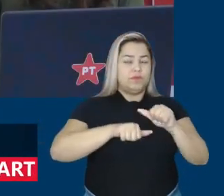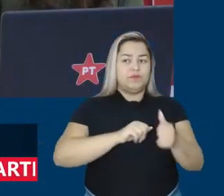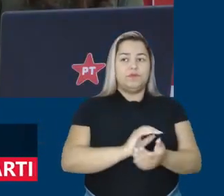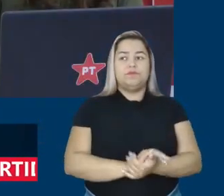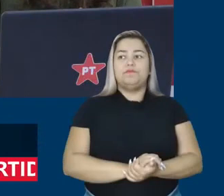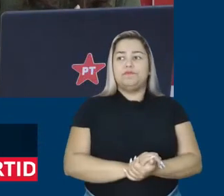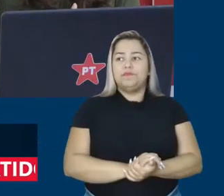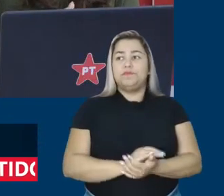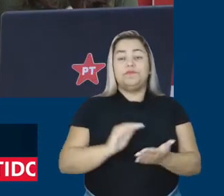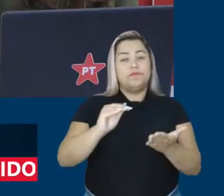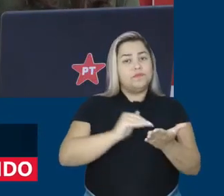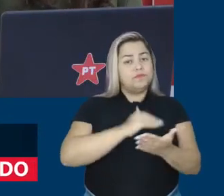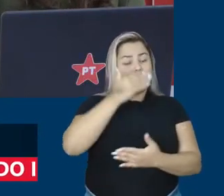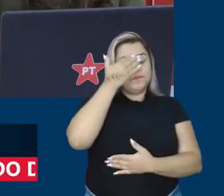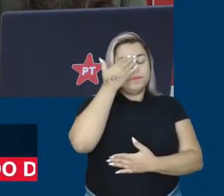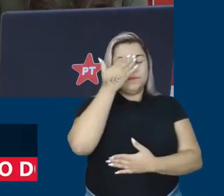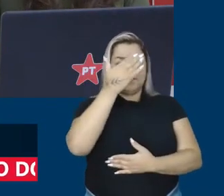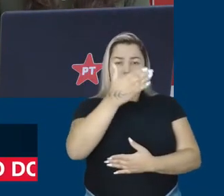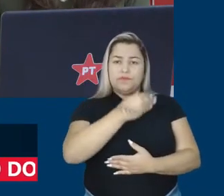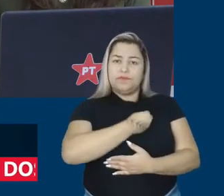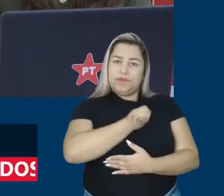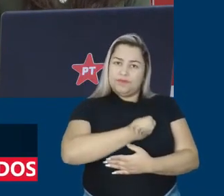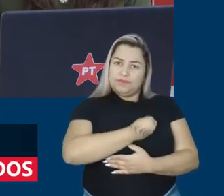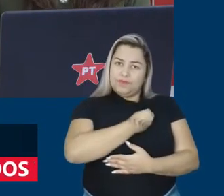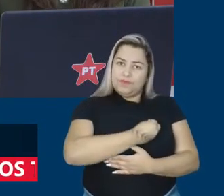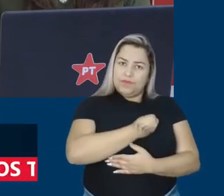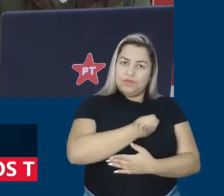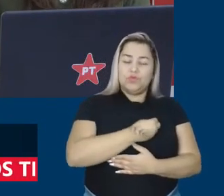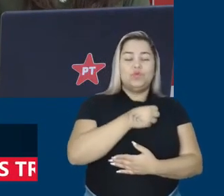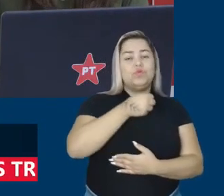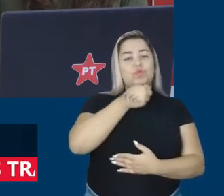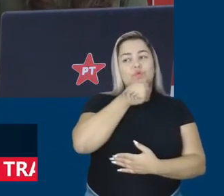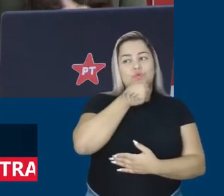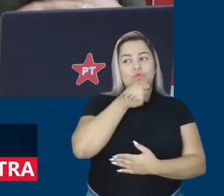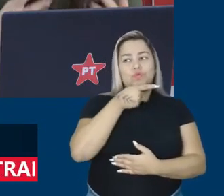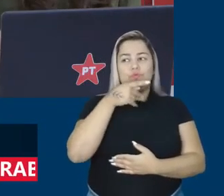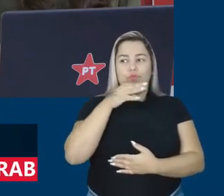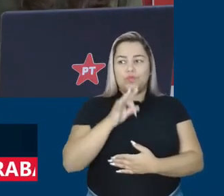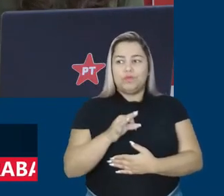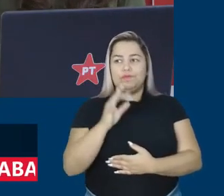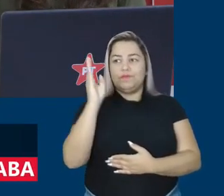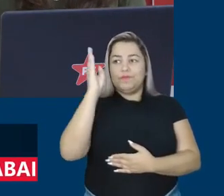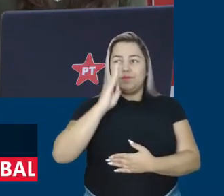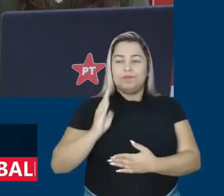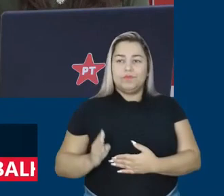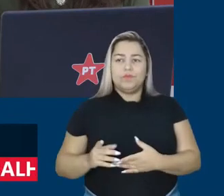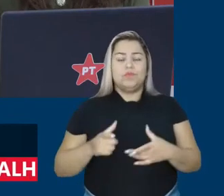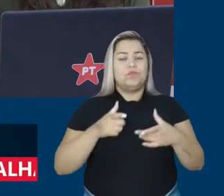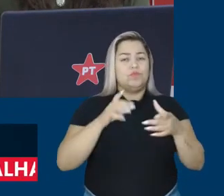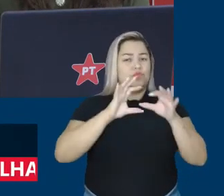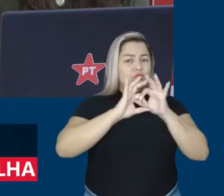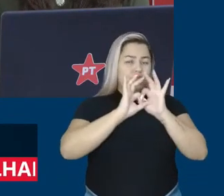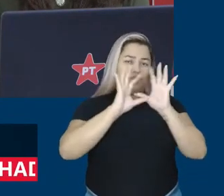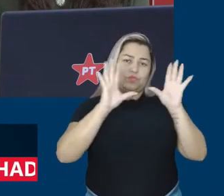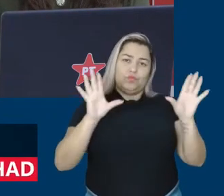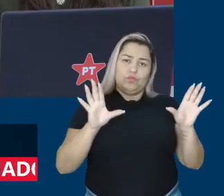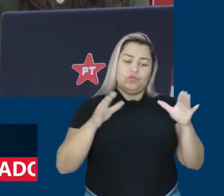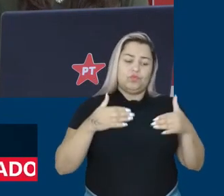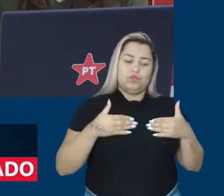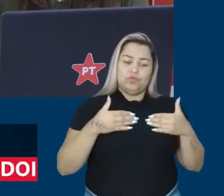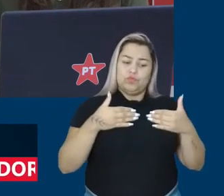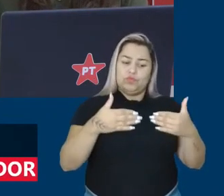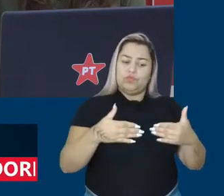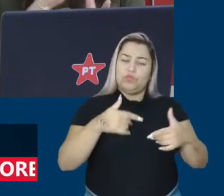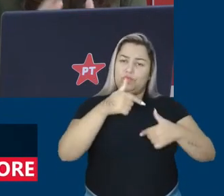é isso, secretário, agradeço muito sua participação aqui com a gente no Jornal PT Brasil, esse espaço aqui segue à disposição do Ministério do